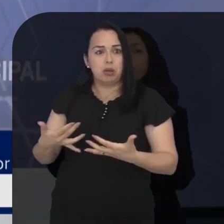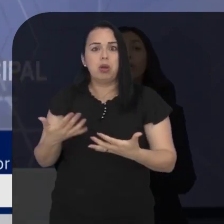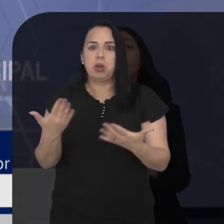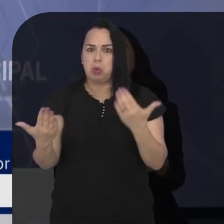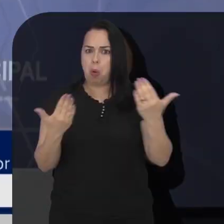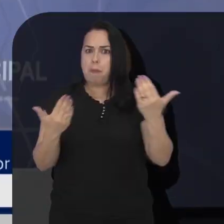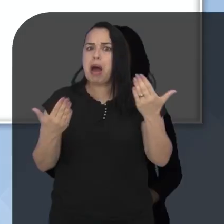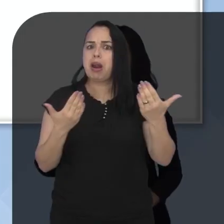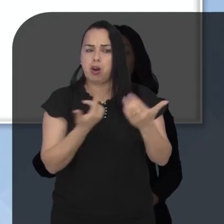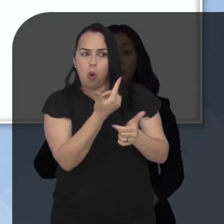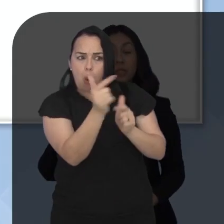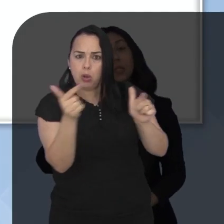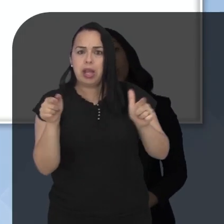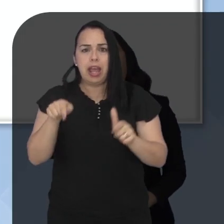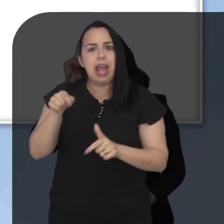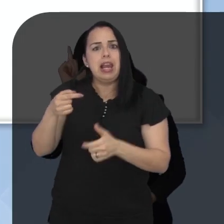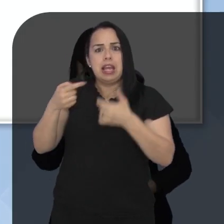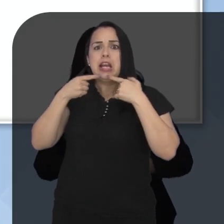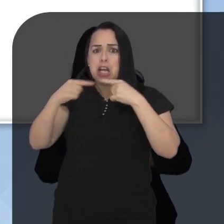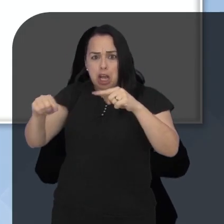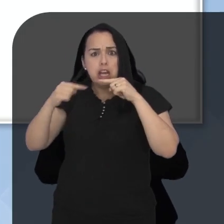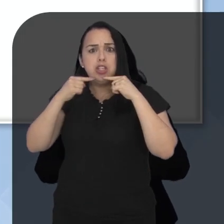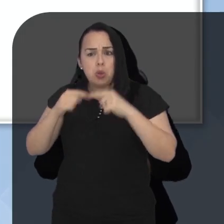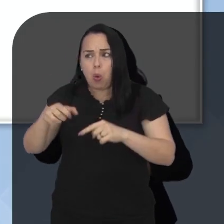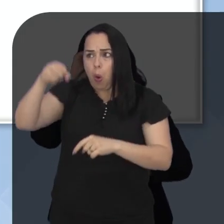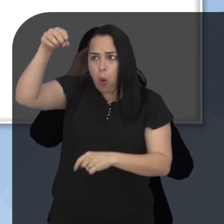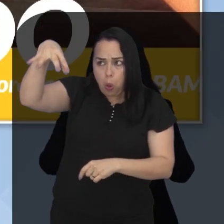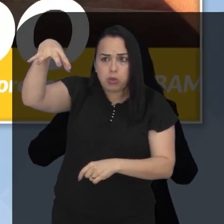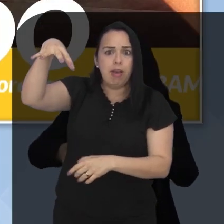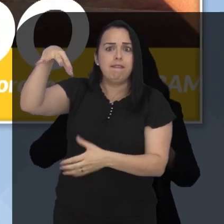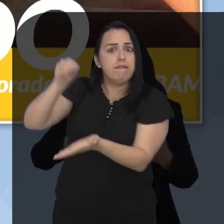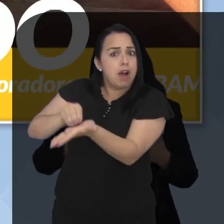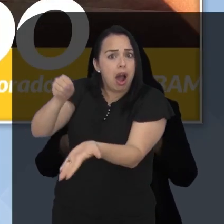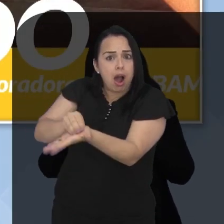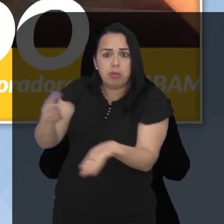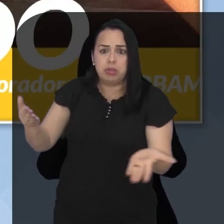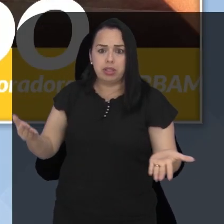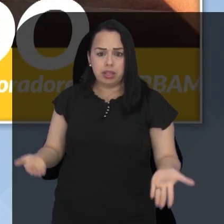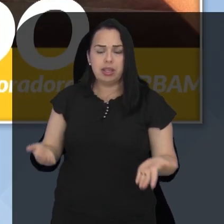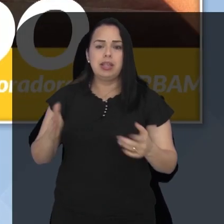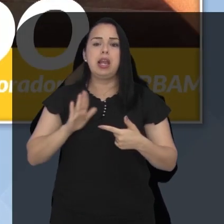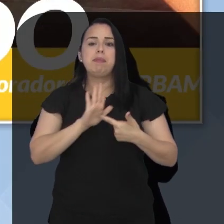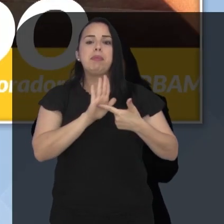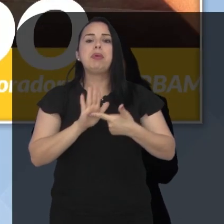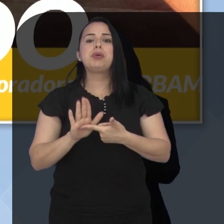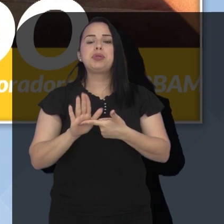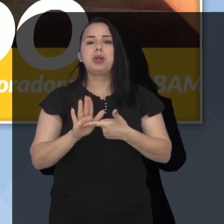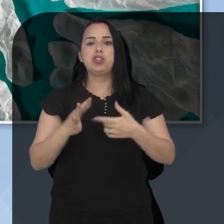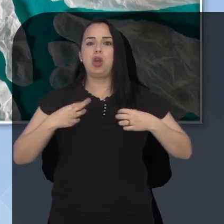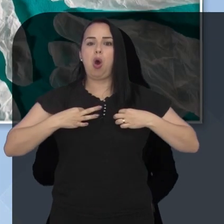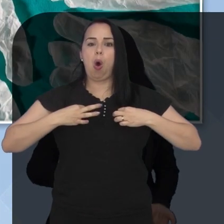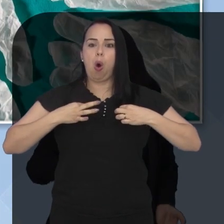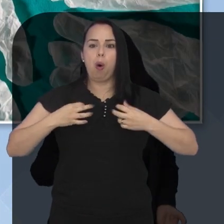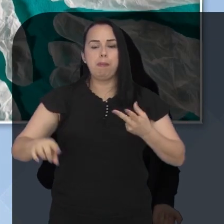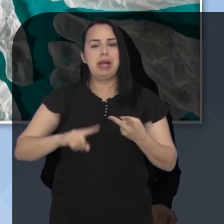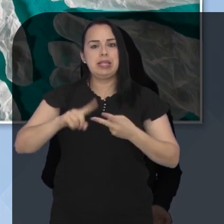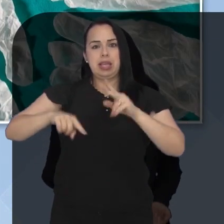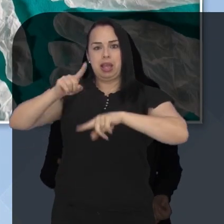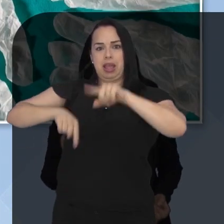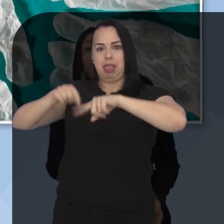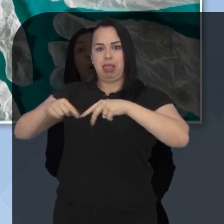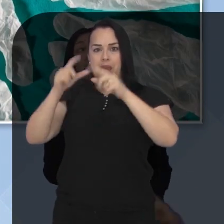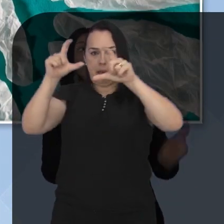outros parlamentares, ele criticou a falta de energia na cidade. José Cláudio também apresentou fotos de roupas e equipamentos